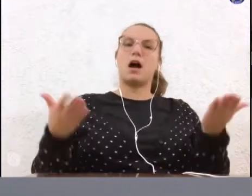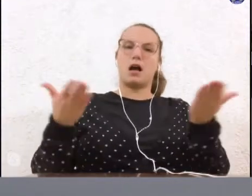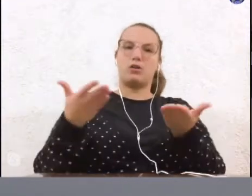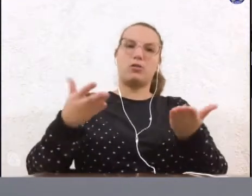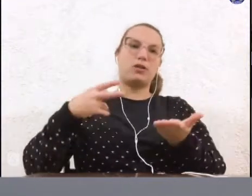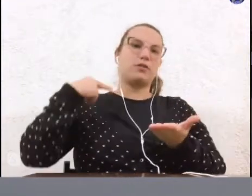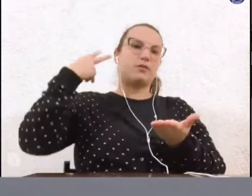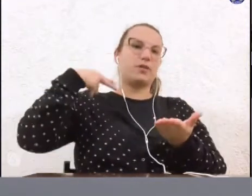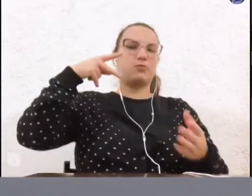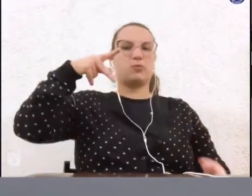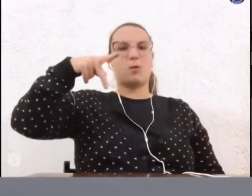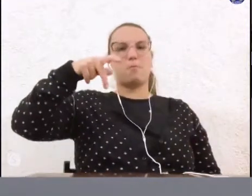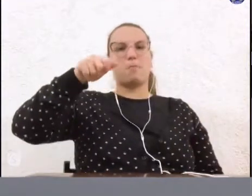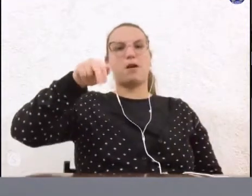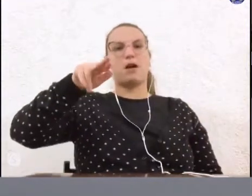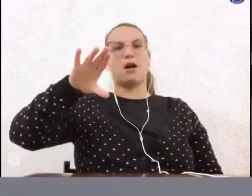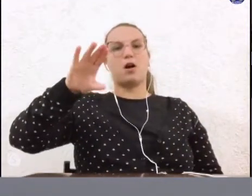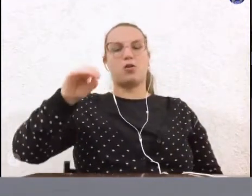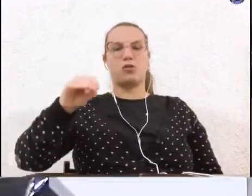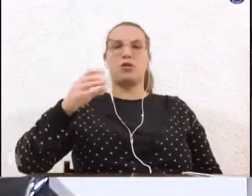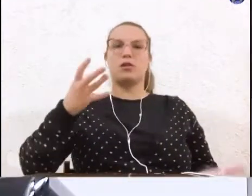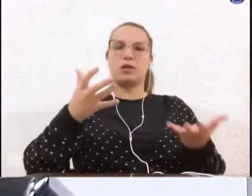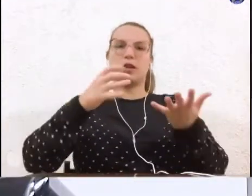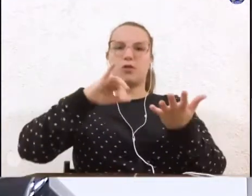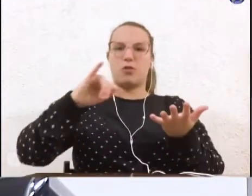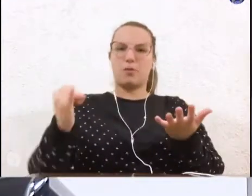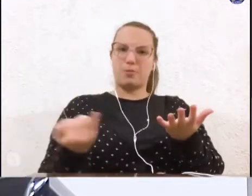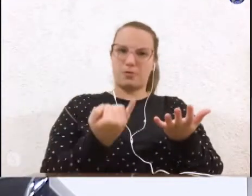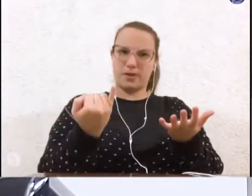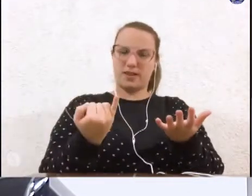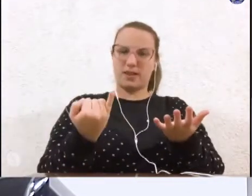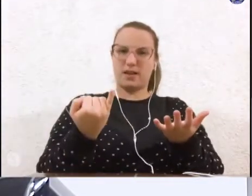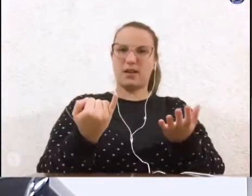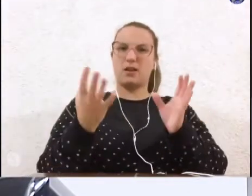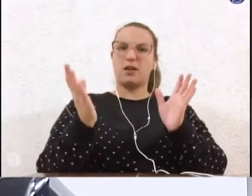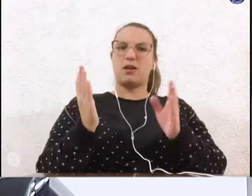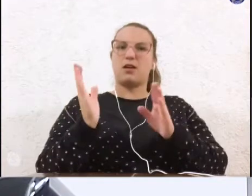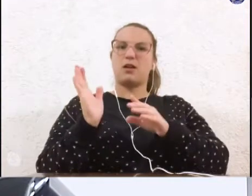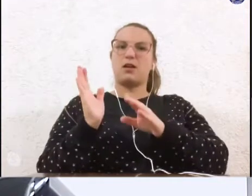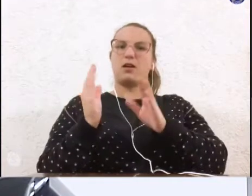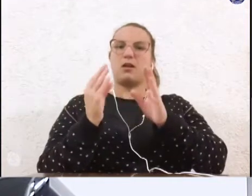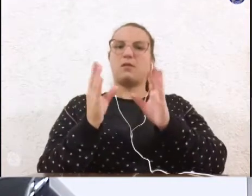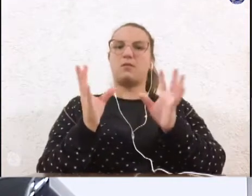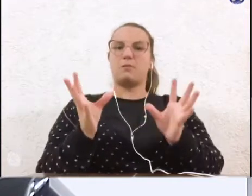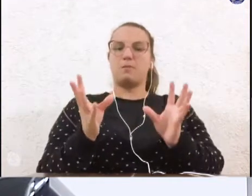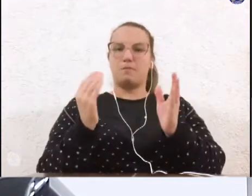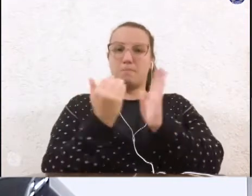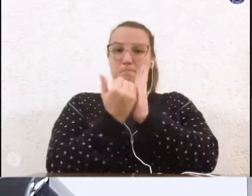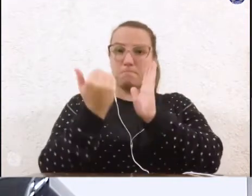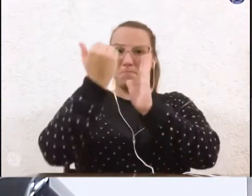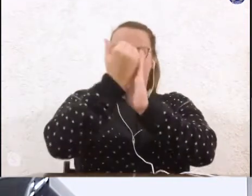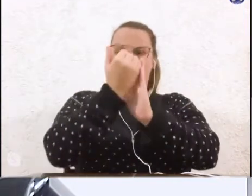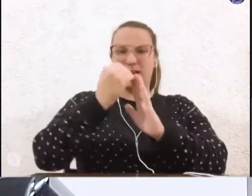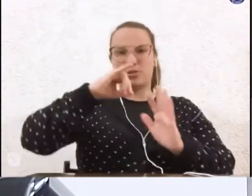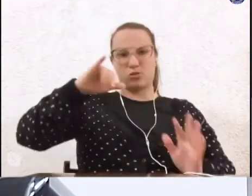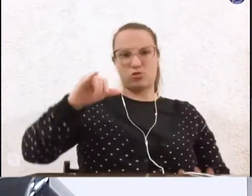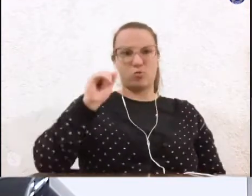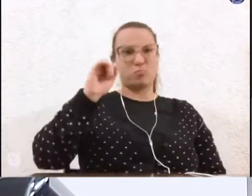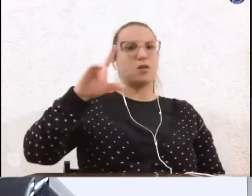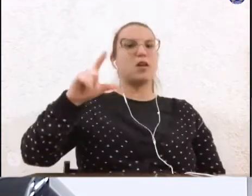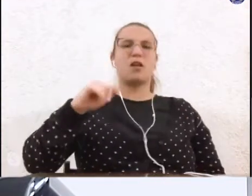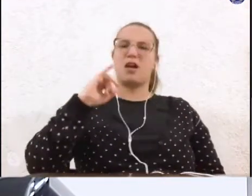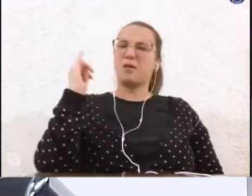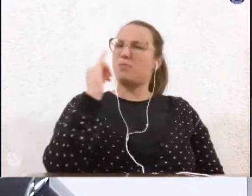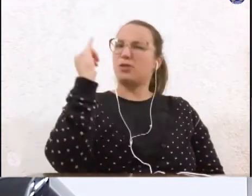vereador Paulo Renato. Quero já aproveitar a fala inicialmente, cumprimentar a Ana Jamila pelo importante requerimento, pedido que faz a